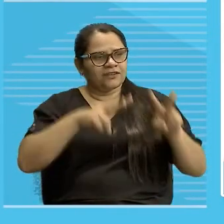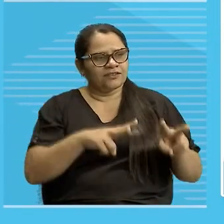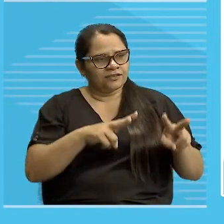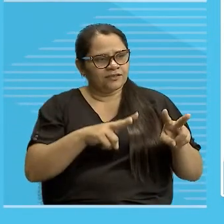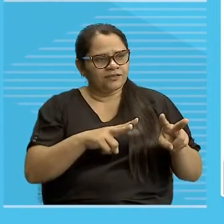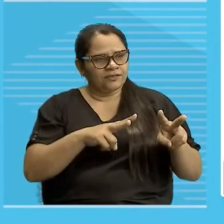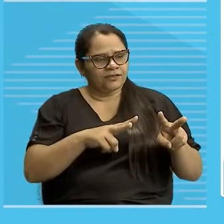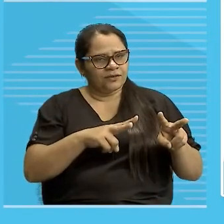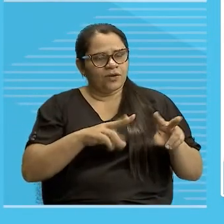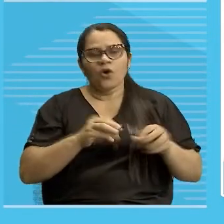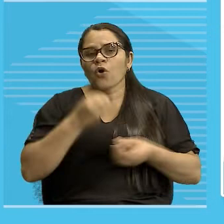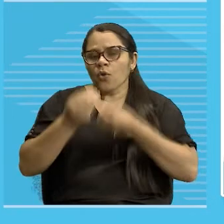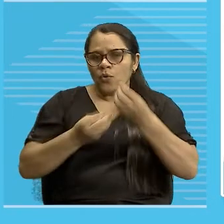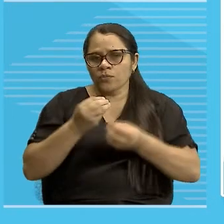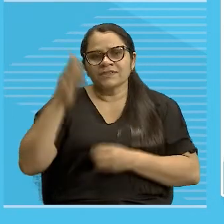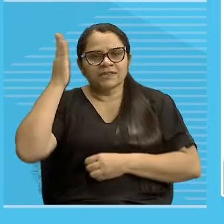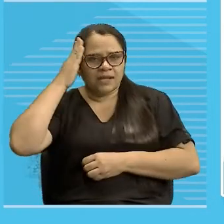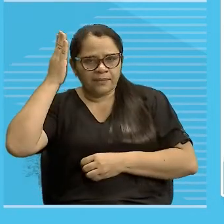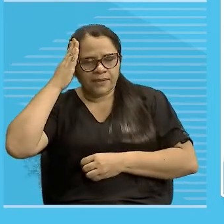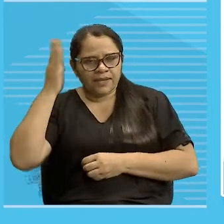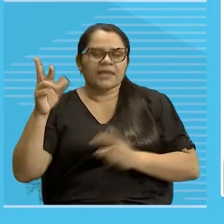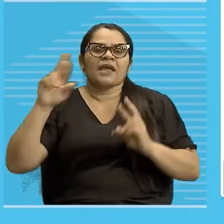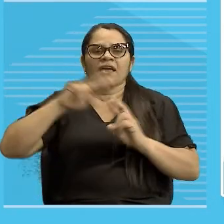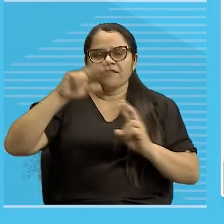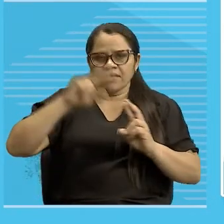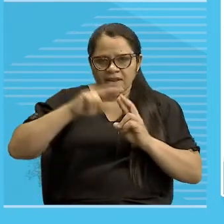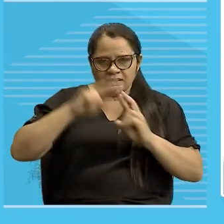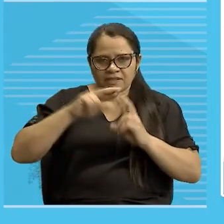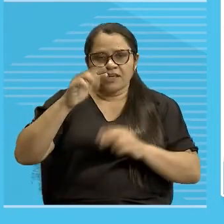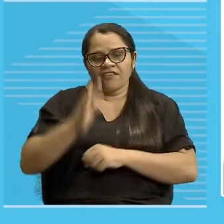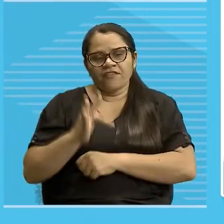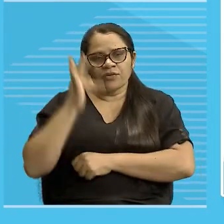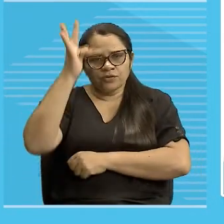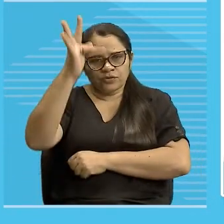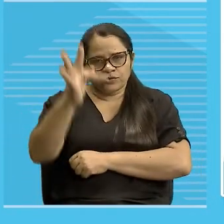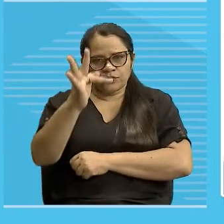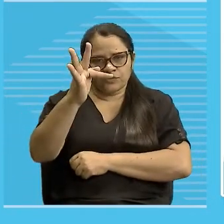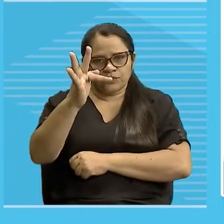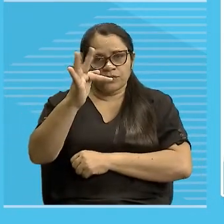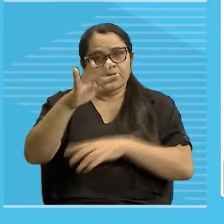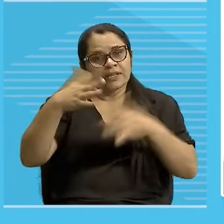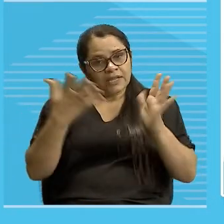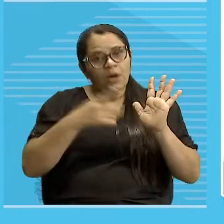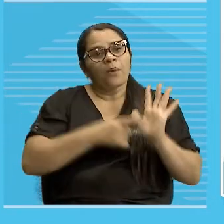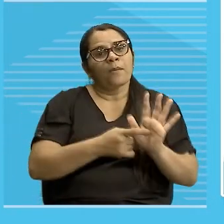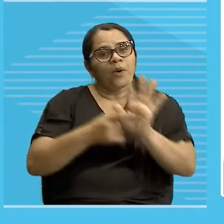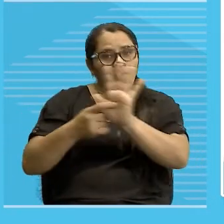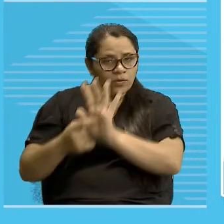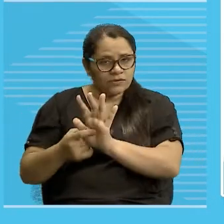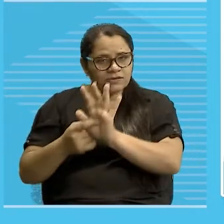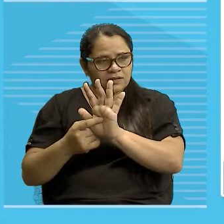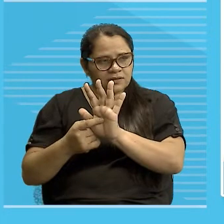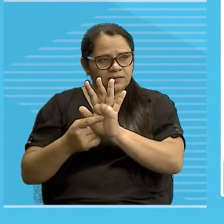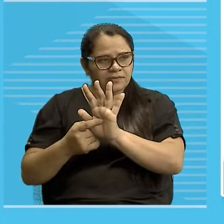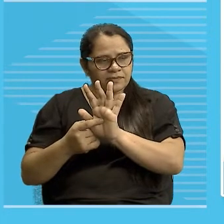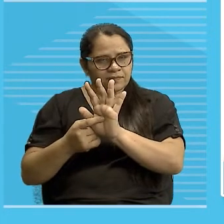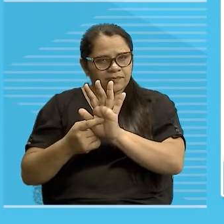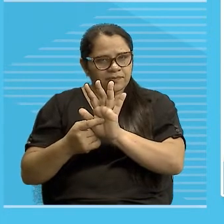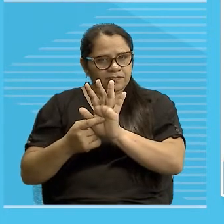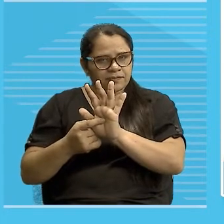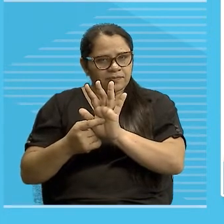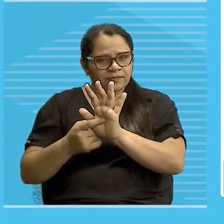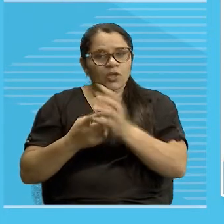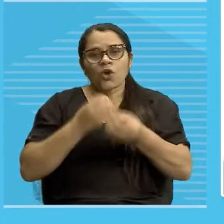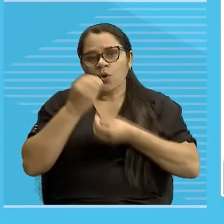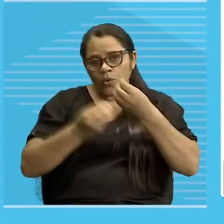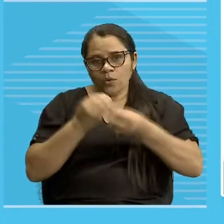que eu sei que a referência a essa época é futuro? Tem algumas marcas linguísticas em que você vai se basear querido estudante,